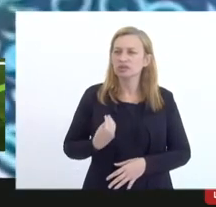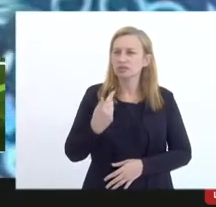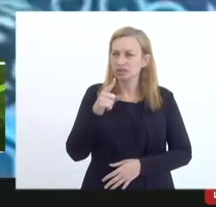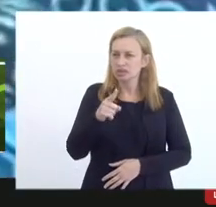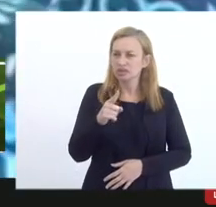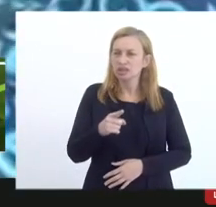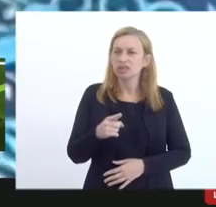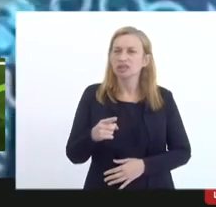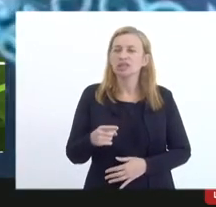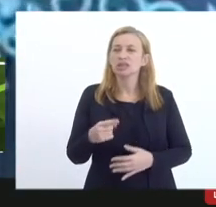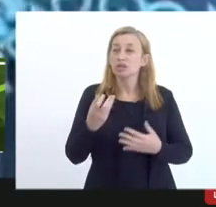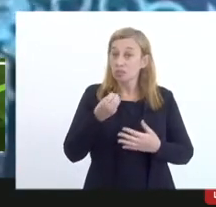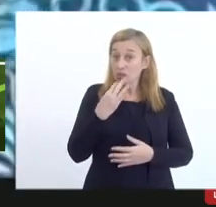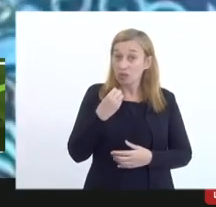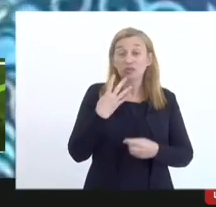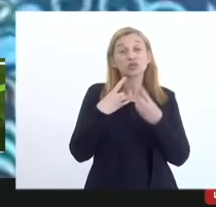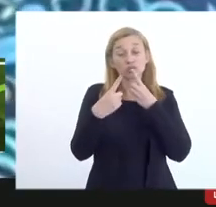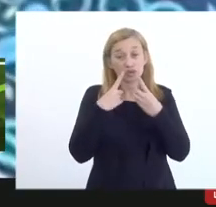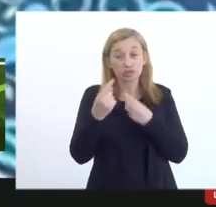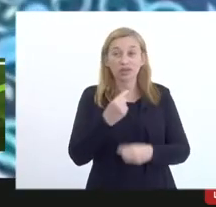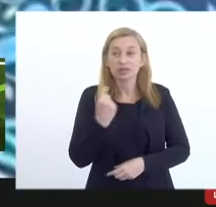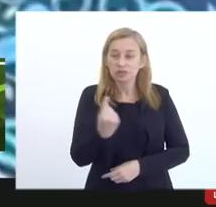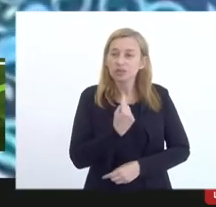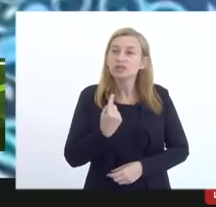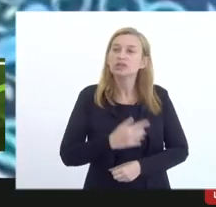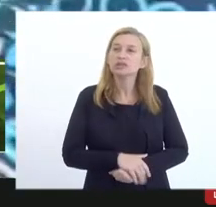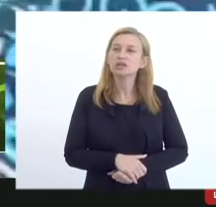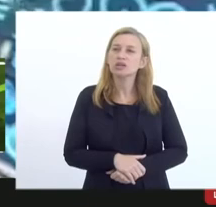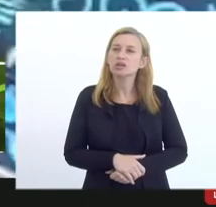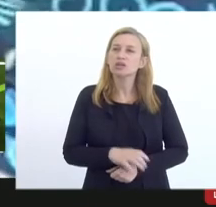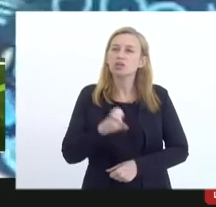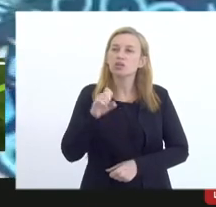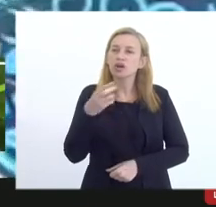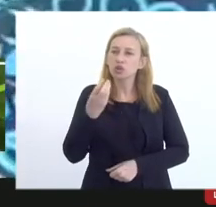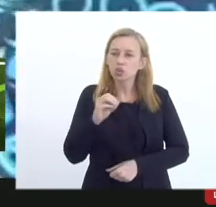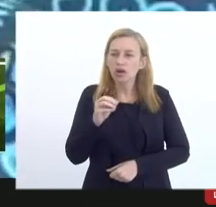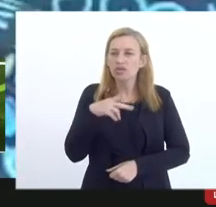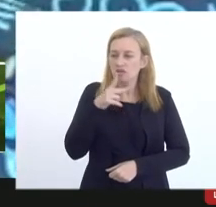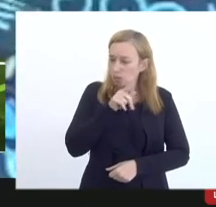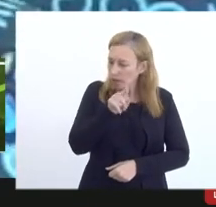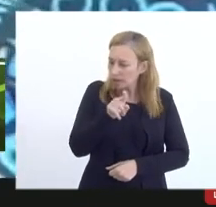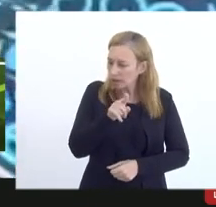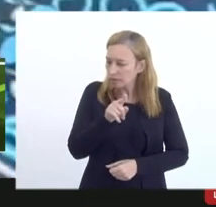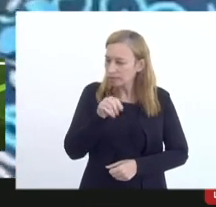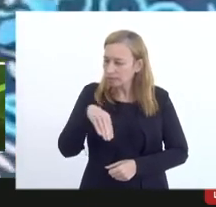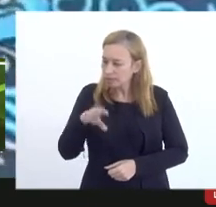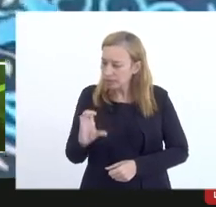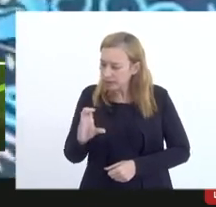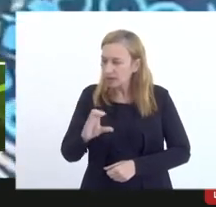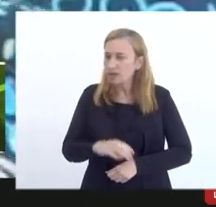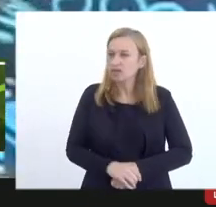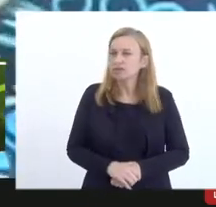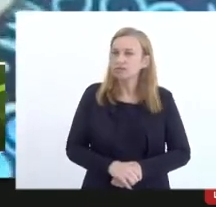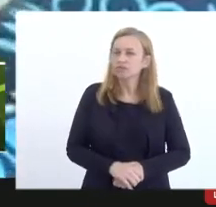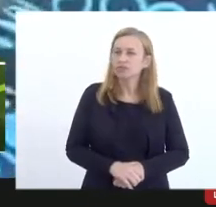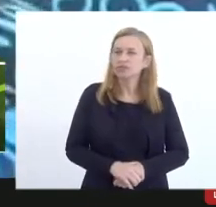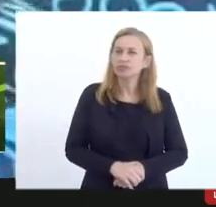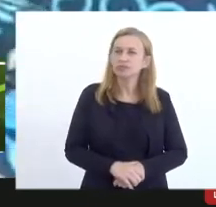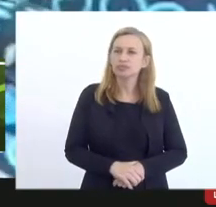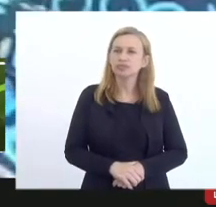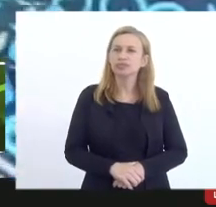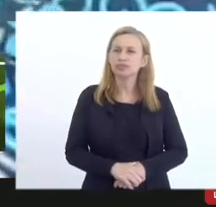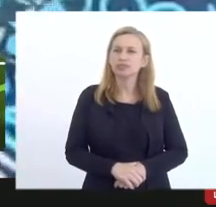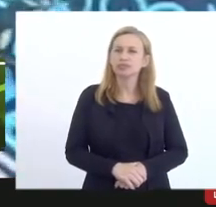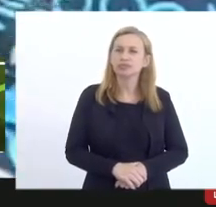enriquece bastante o debate para a gente, acho que isso é bacana. O Eduardo, ele tinha escrito aí, Mink, que bate um pouco com